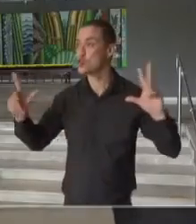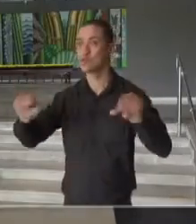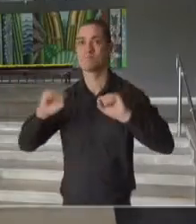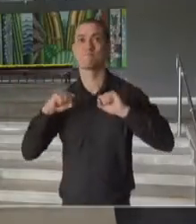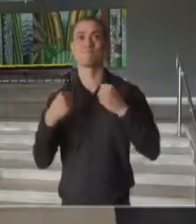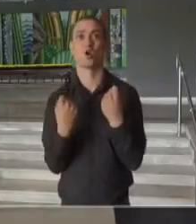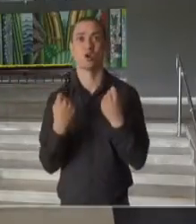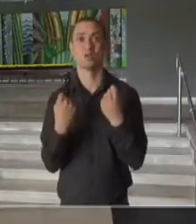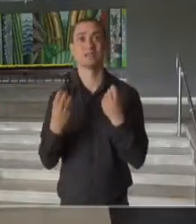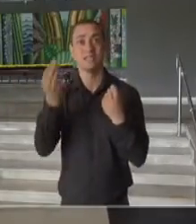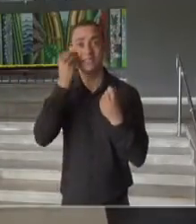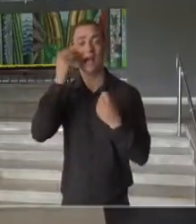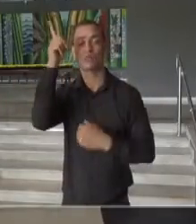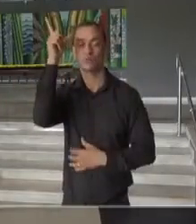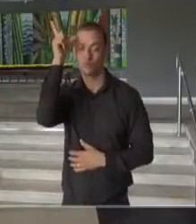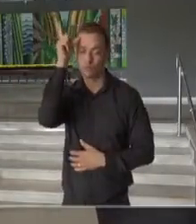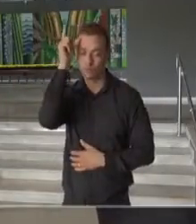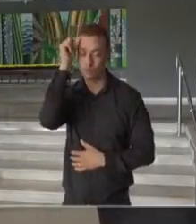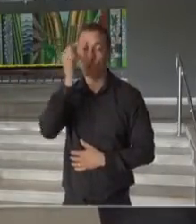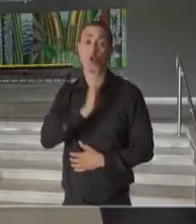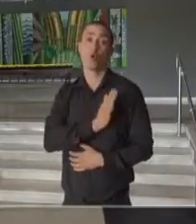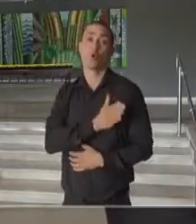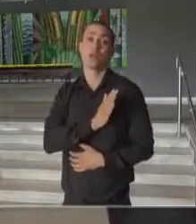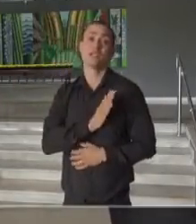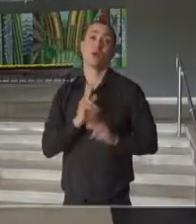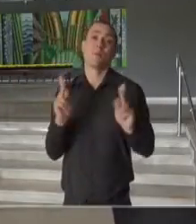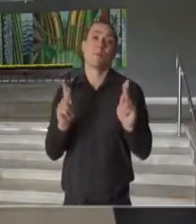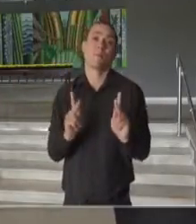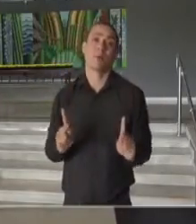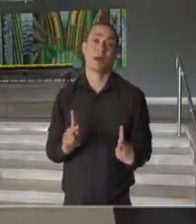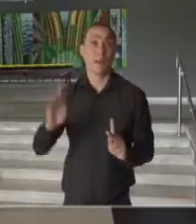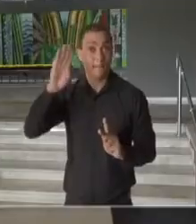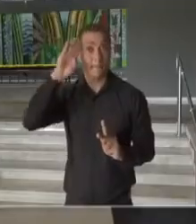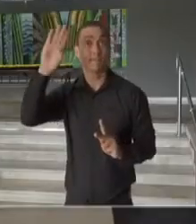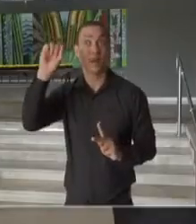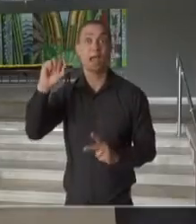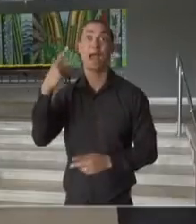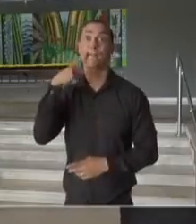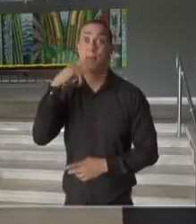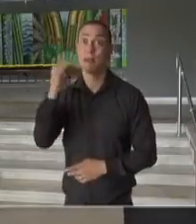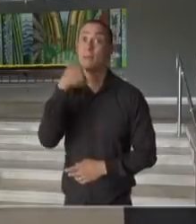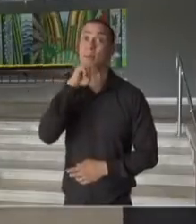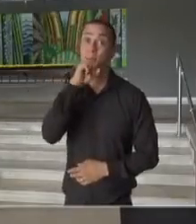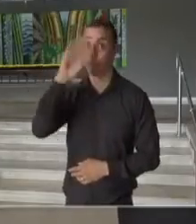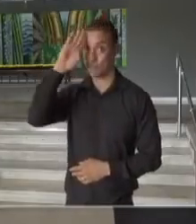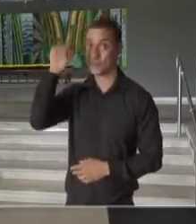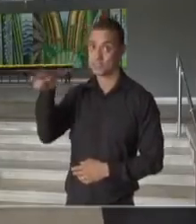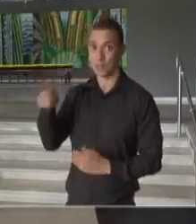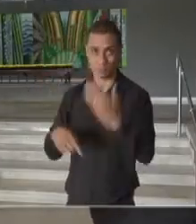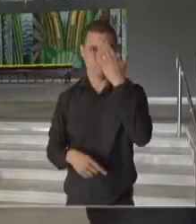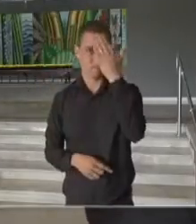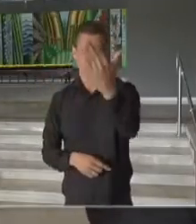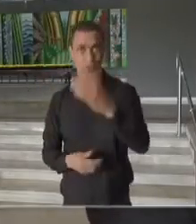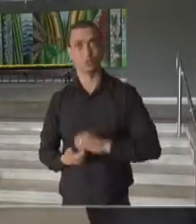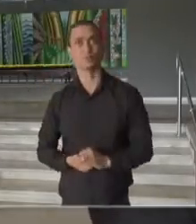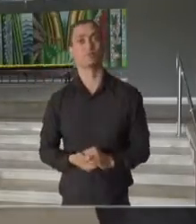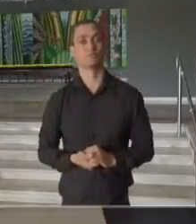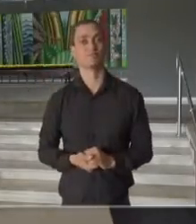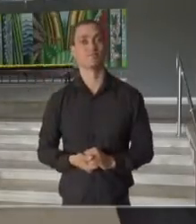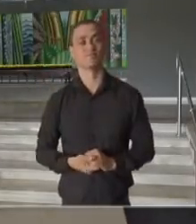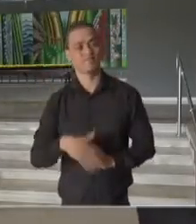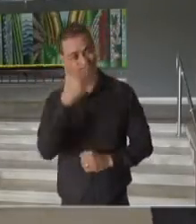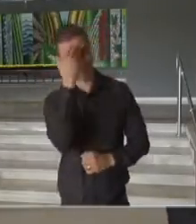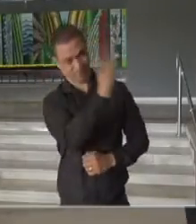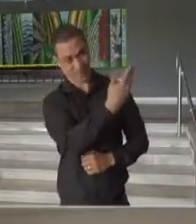um pouco mais de sossego nos nossos corações, principalmente pais e mães, governador. Muito obrigada. Obrigado,